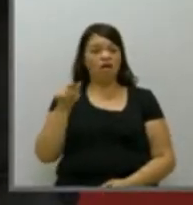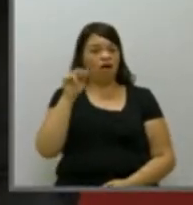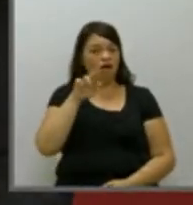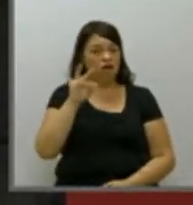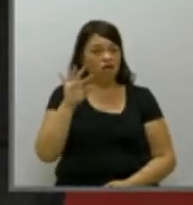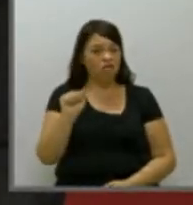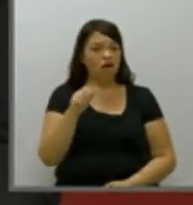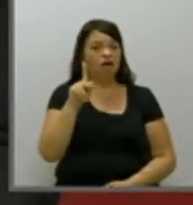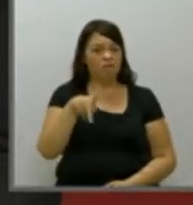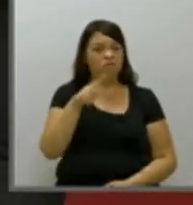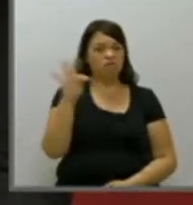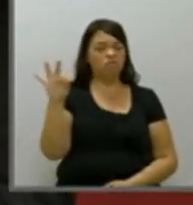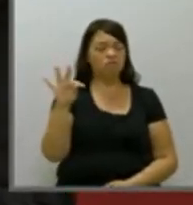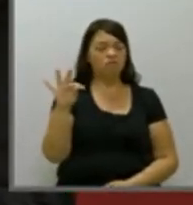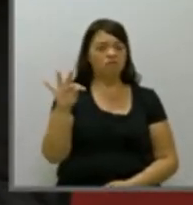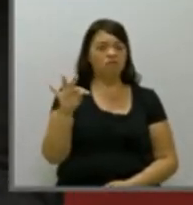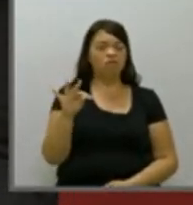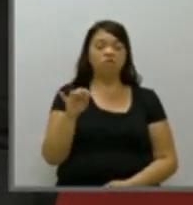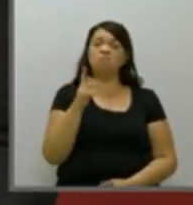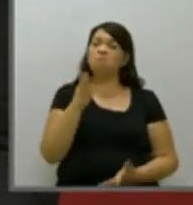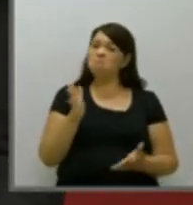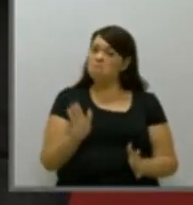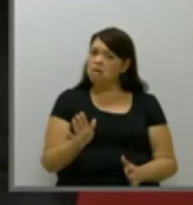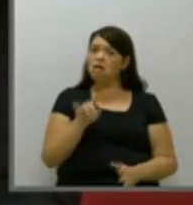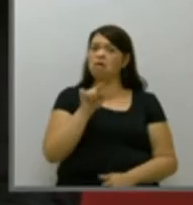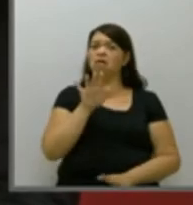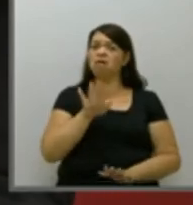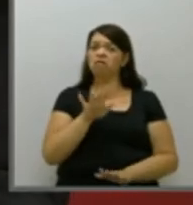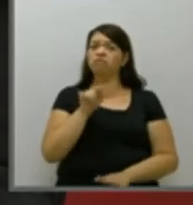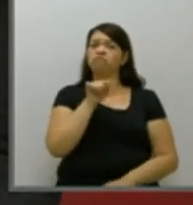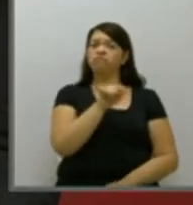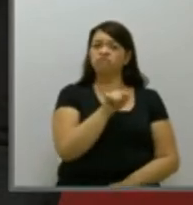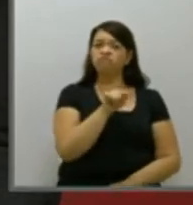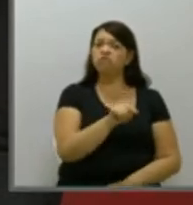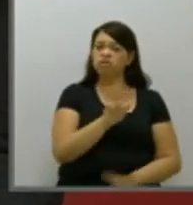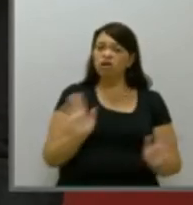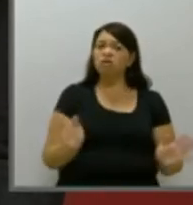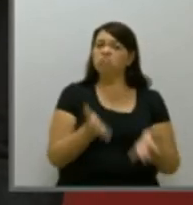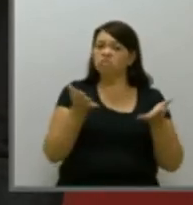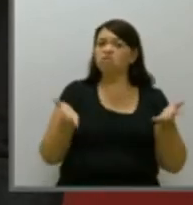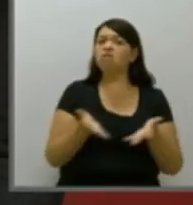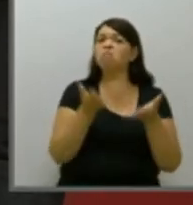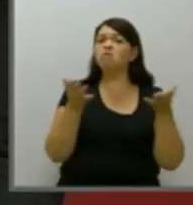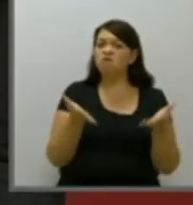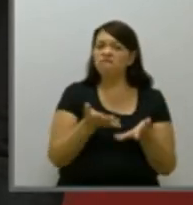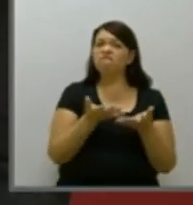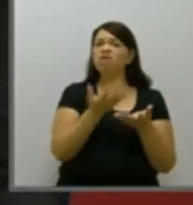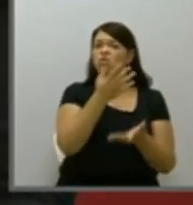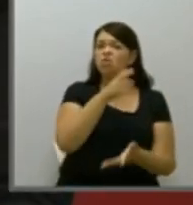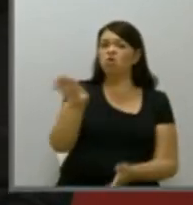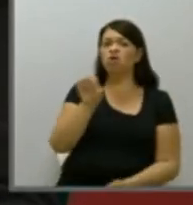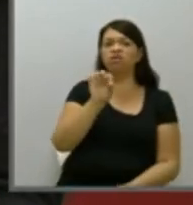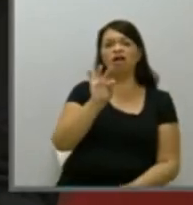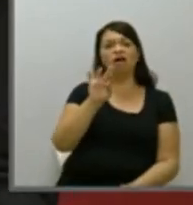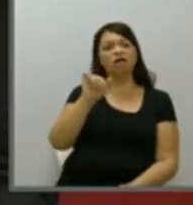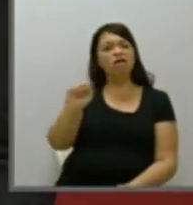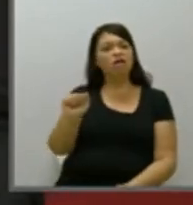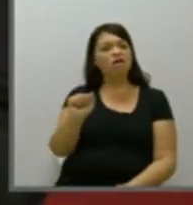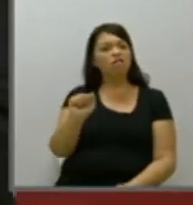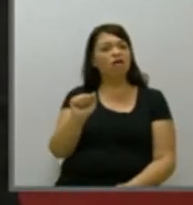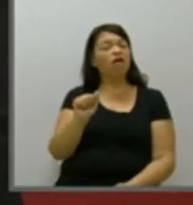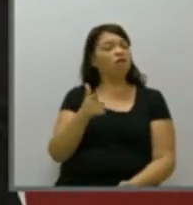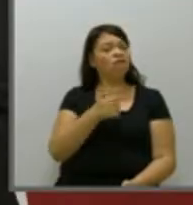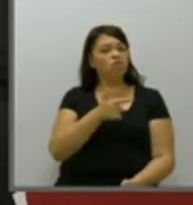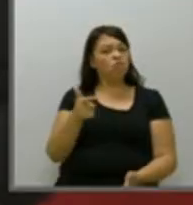mas o senhor promoveu a cassação da prefeita injustamente